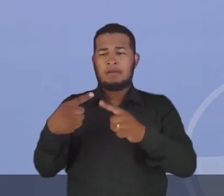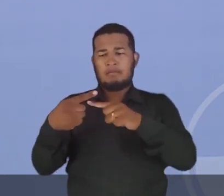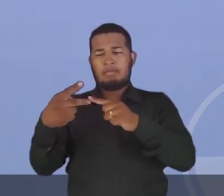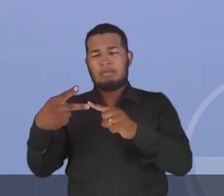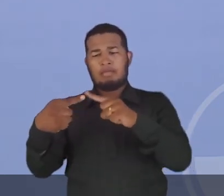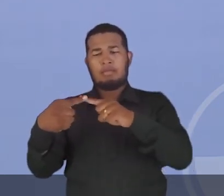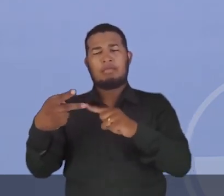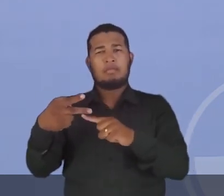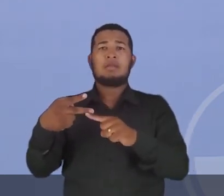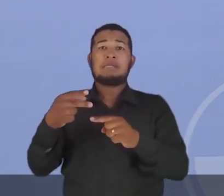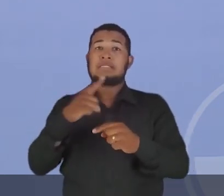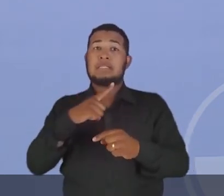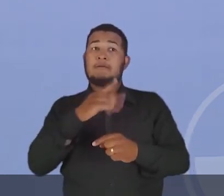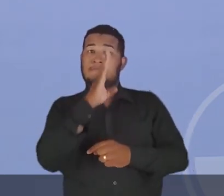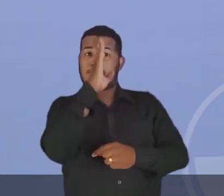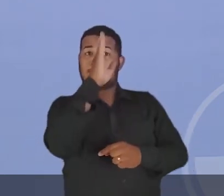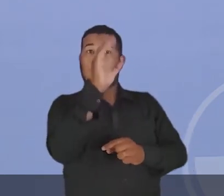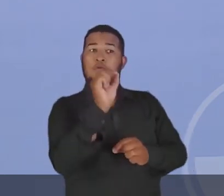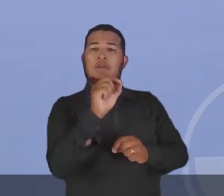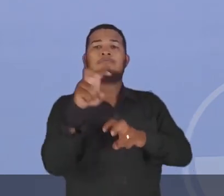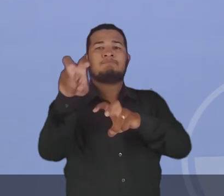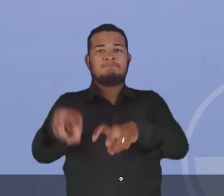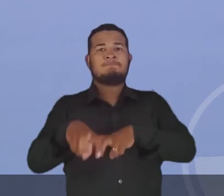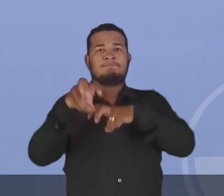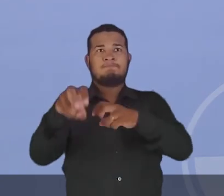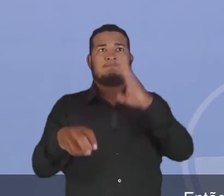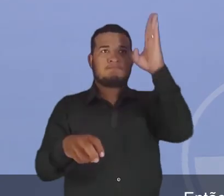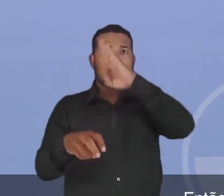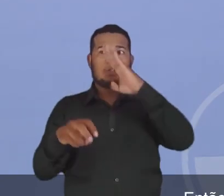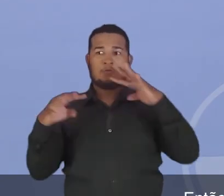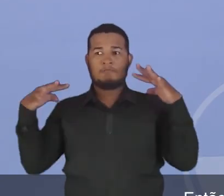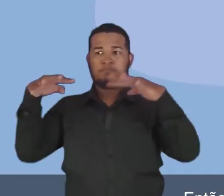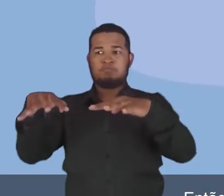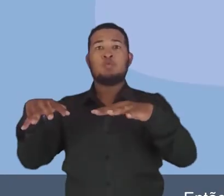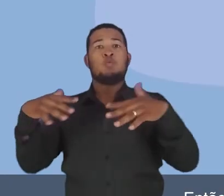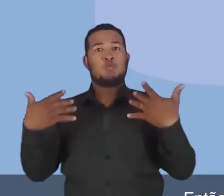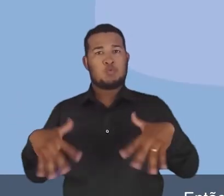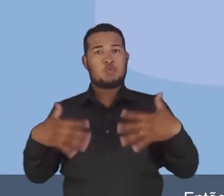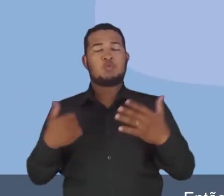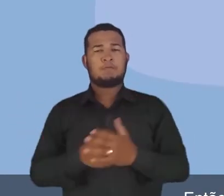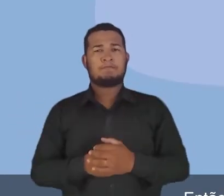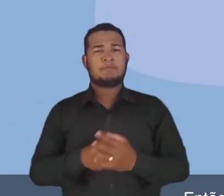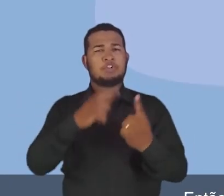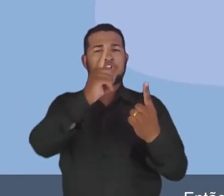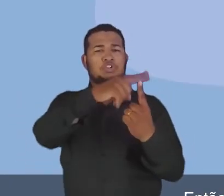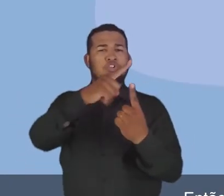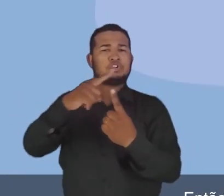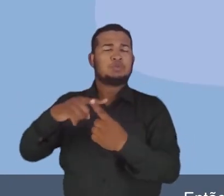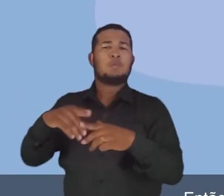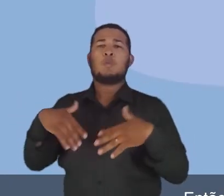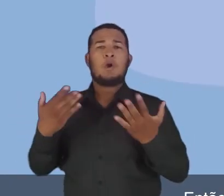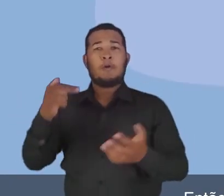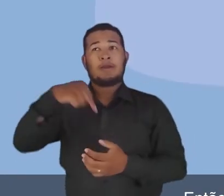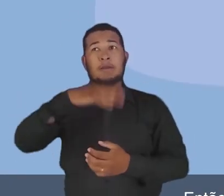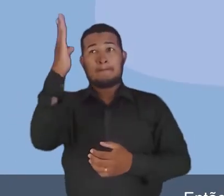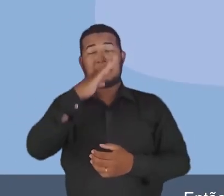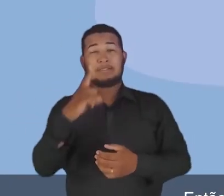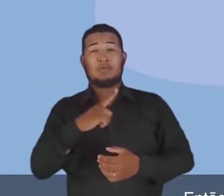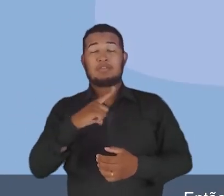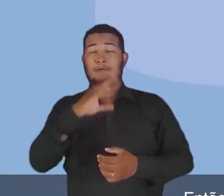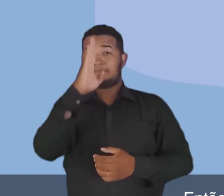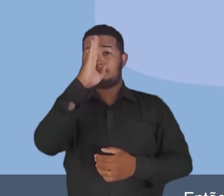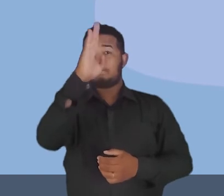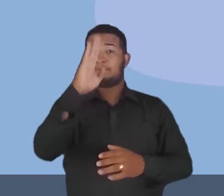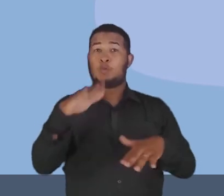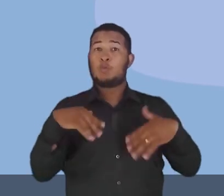trabalho, ele se destaca na produção agrícola. Então, vamos dar uma olhadinha quais são os tipos de produção que o Brasil mais se